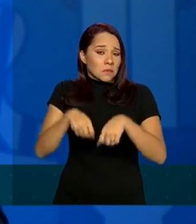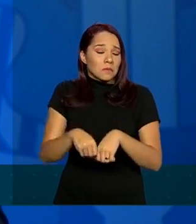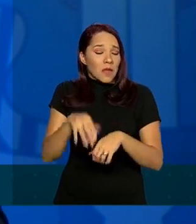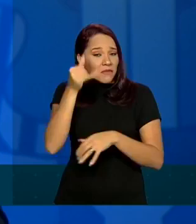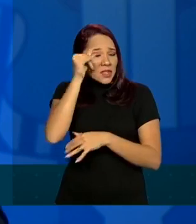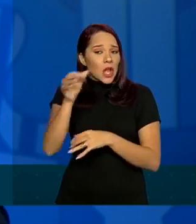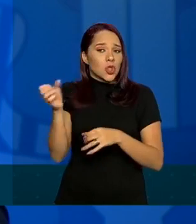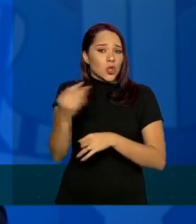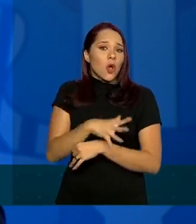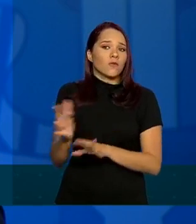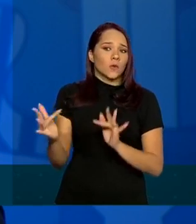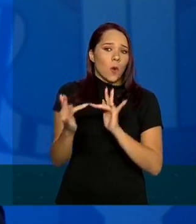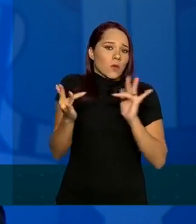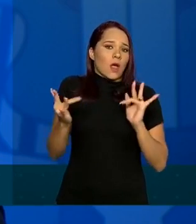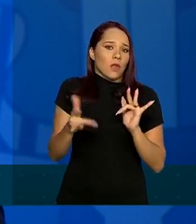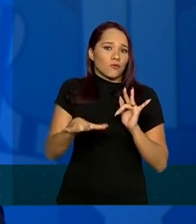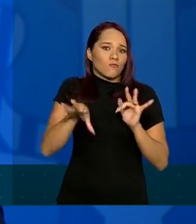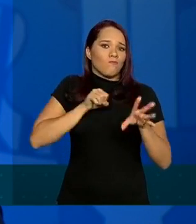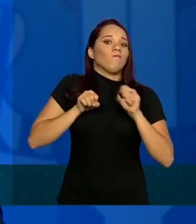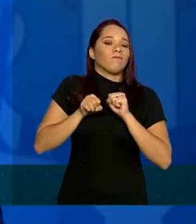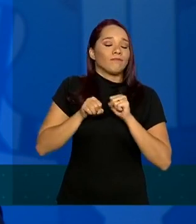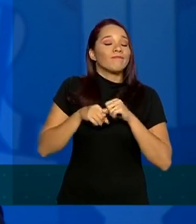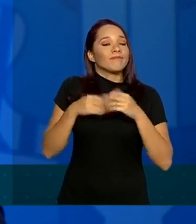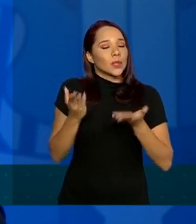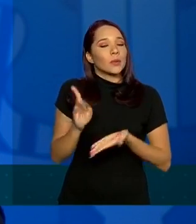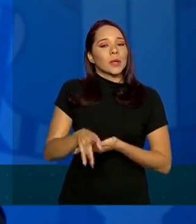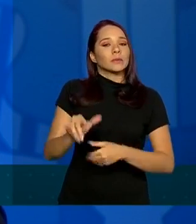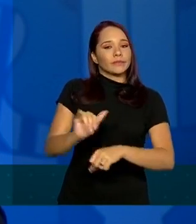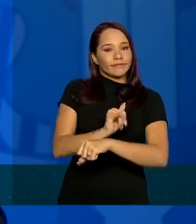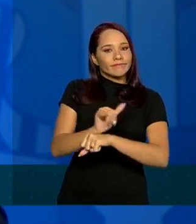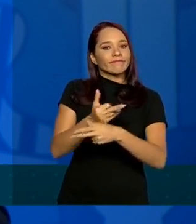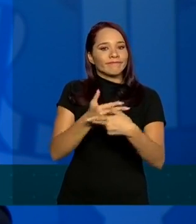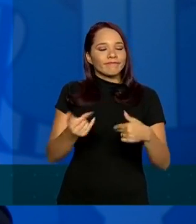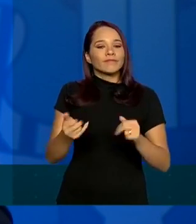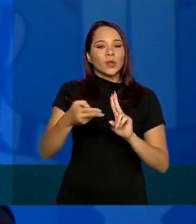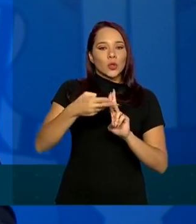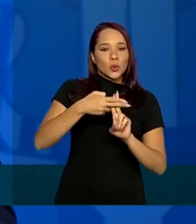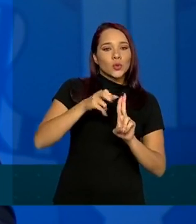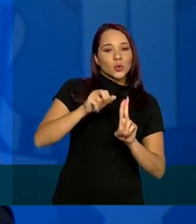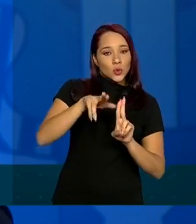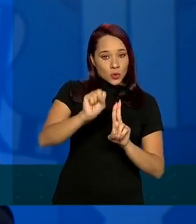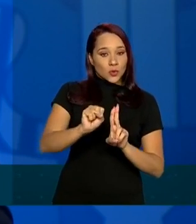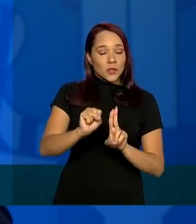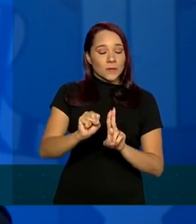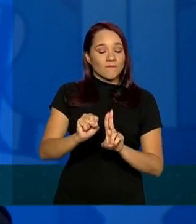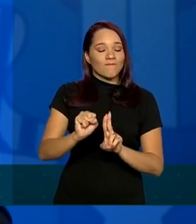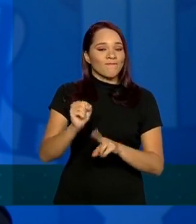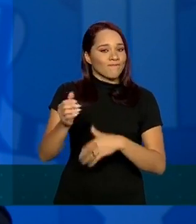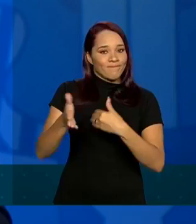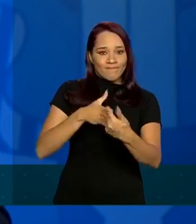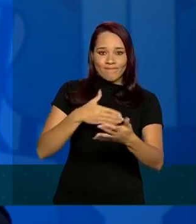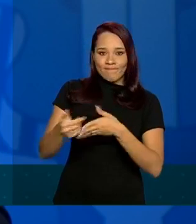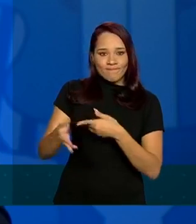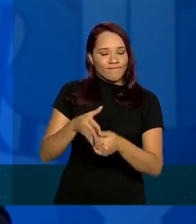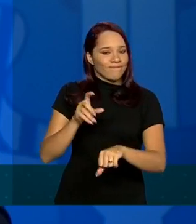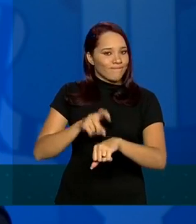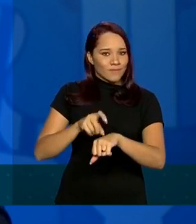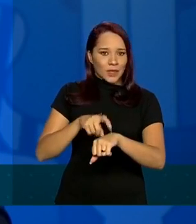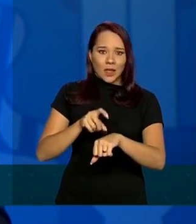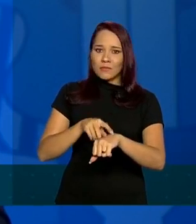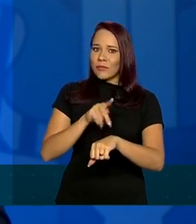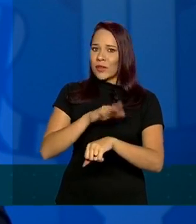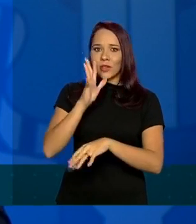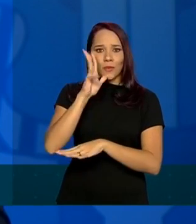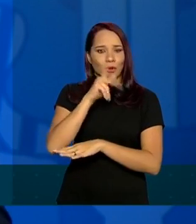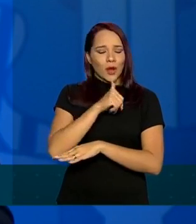novas infecções. Então, essa é uma estratégia que vem para o SUS e que, independente do tempo que dure essa